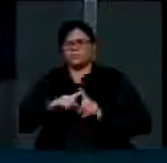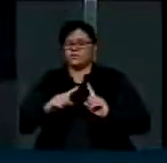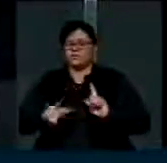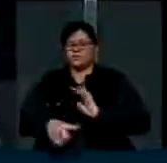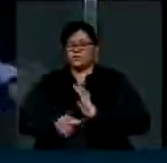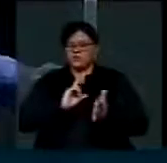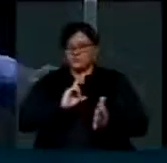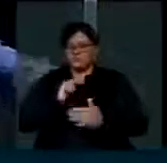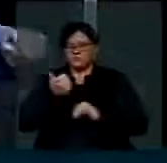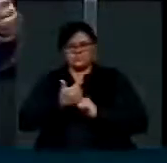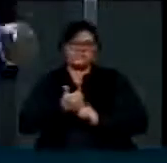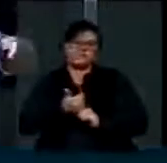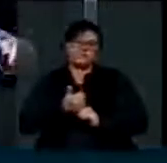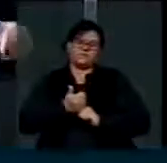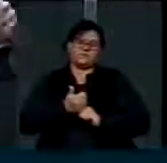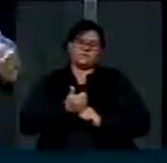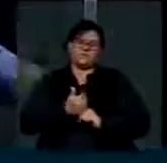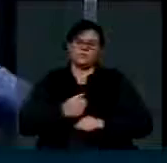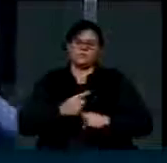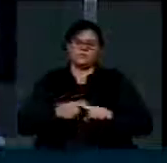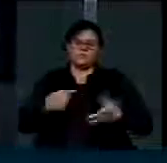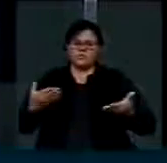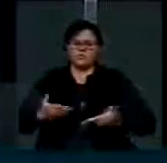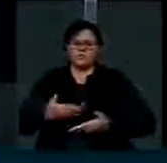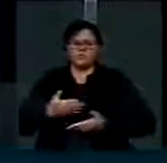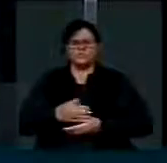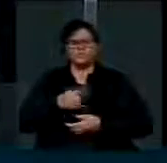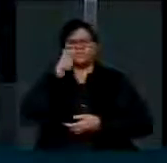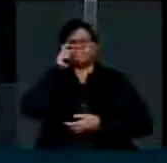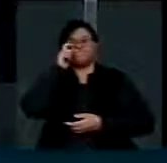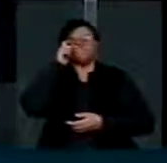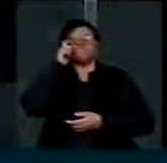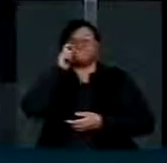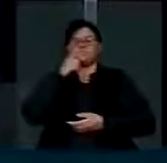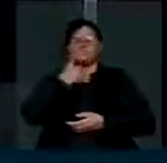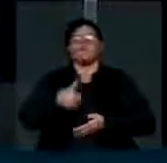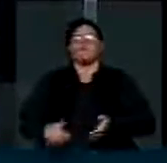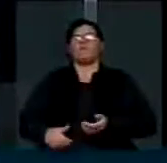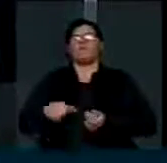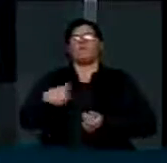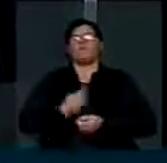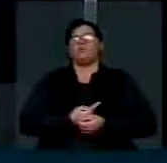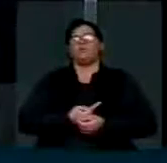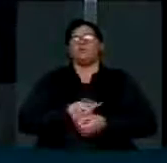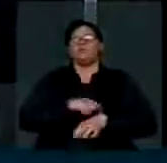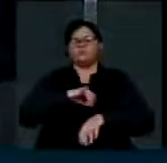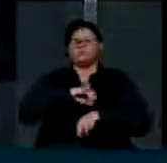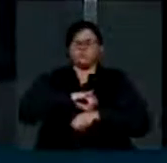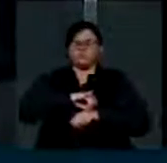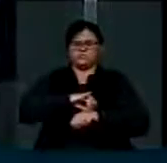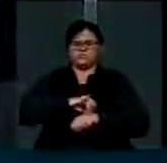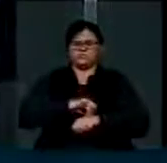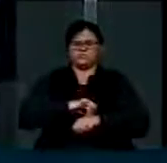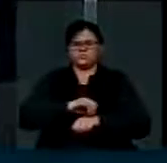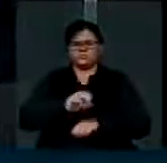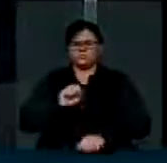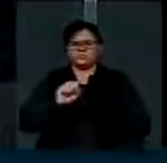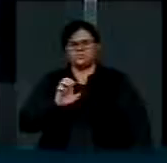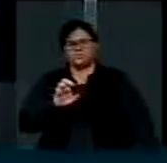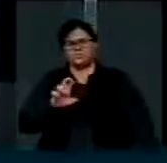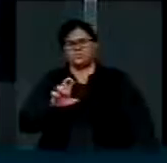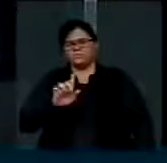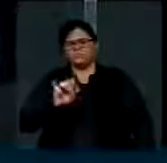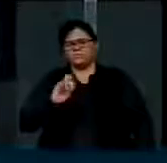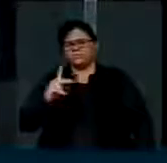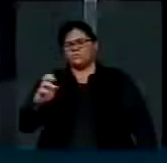antecederam a João Alves, que hoje, coincidentemente, governa a nossa capital. Em Sergipe, no entanto, milhares de pessoas continuam vivendo em